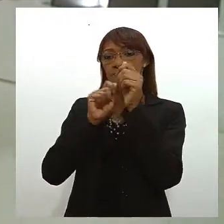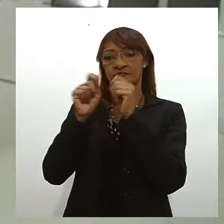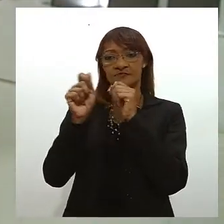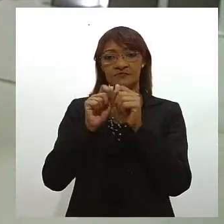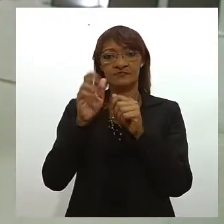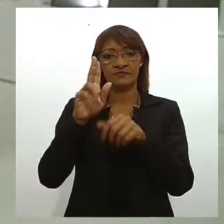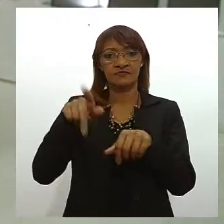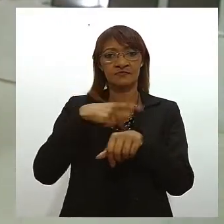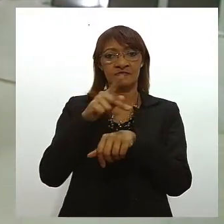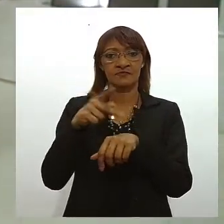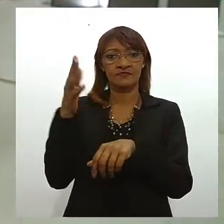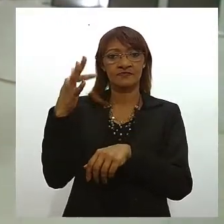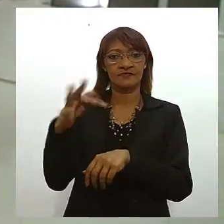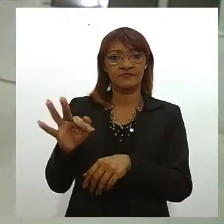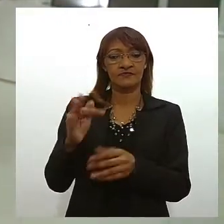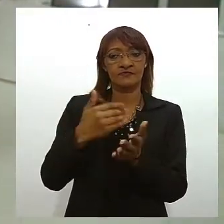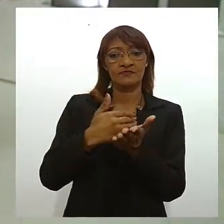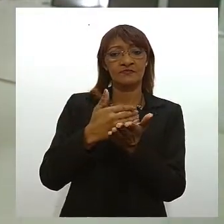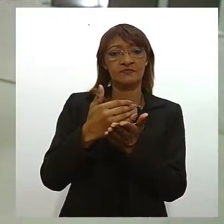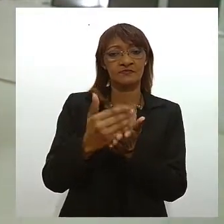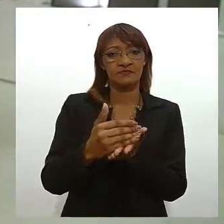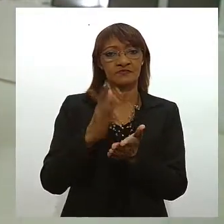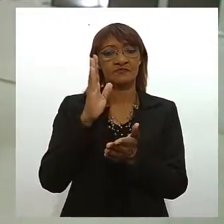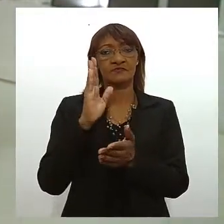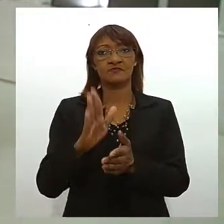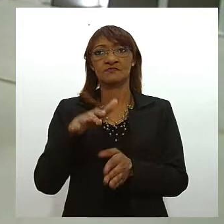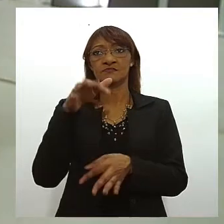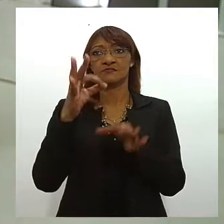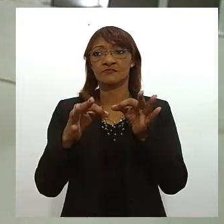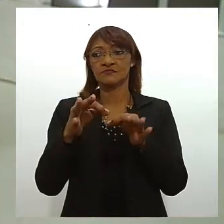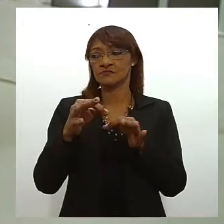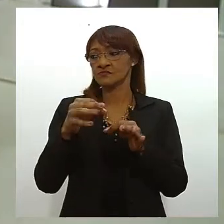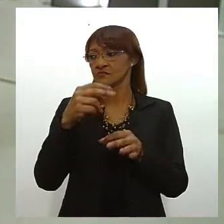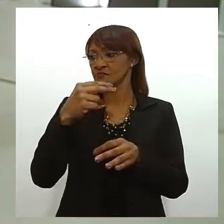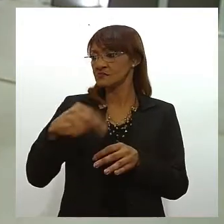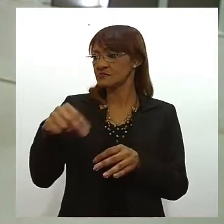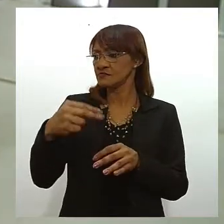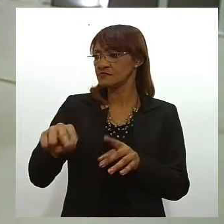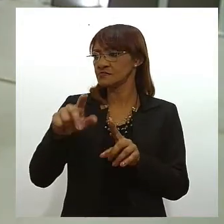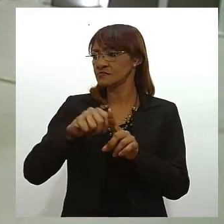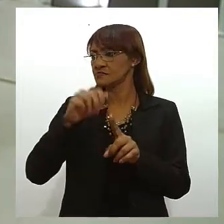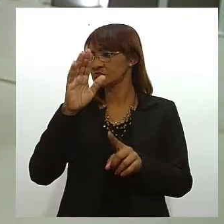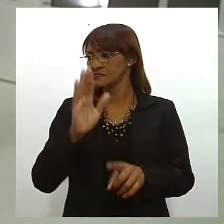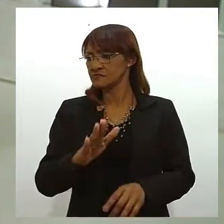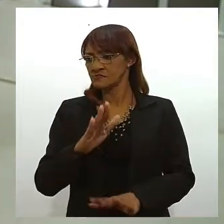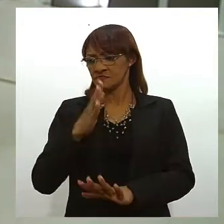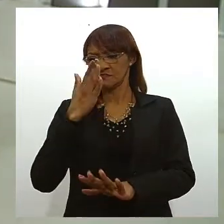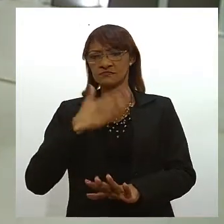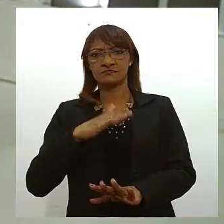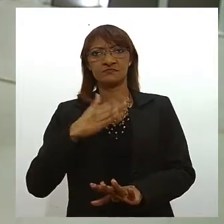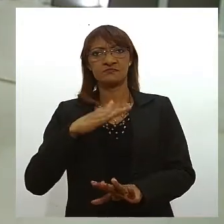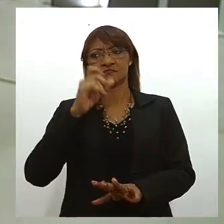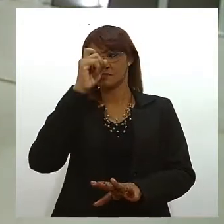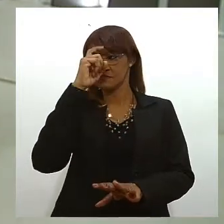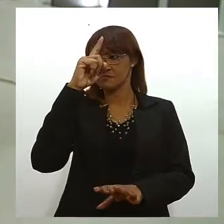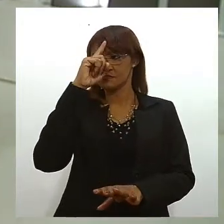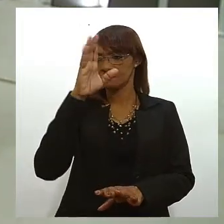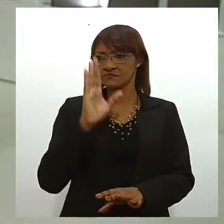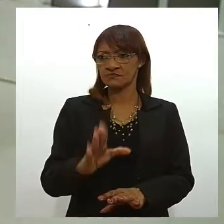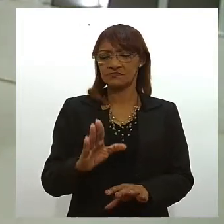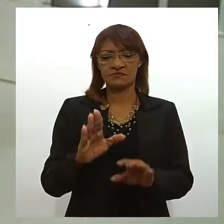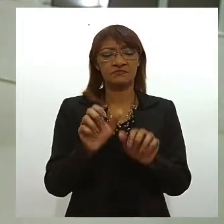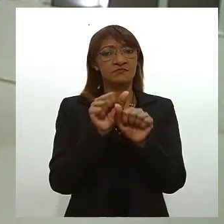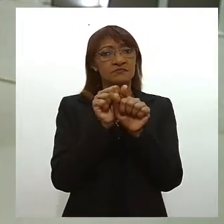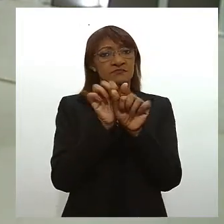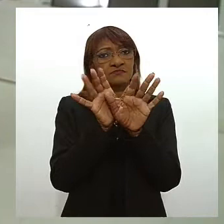reestruturação desde o início da intervenção judicial, em novembro de 2018, o hospital de cirurgia foi selecionado para participar